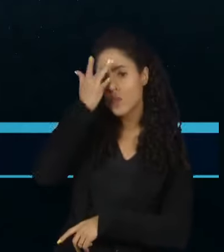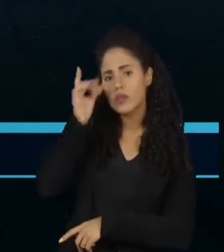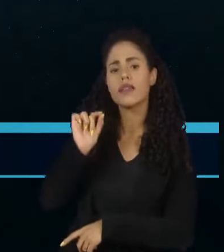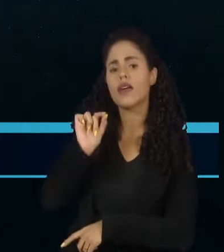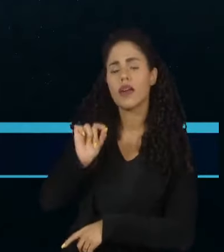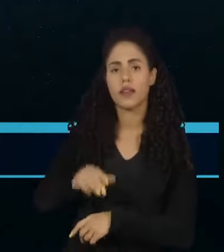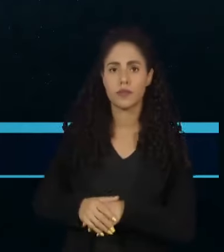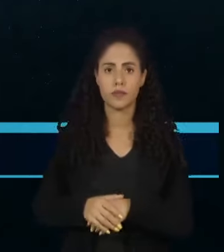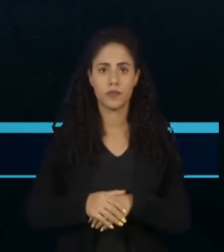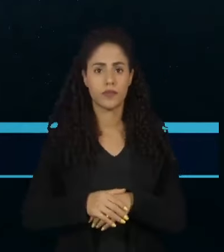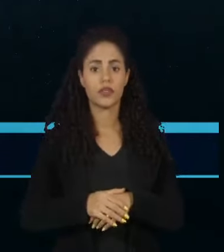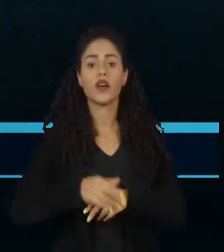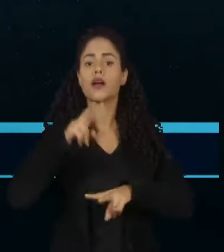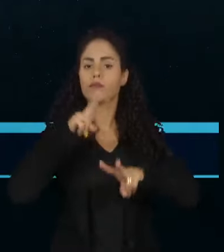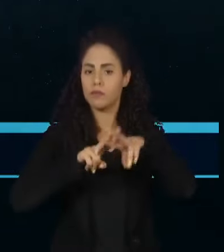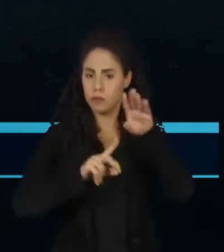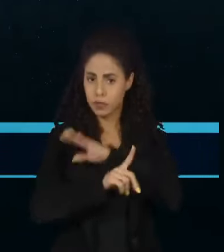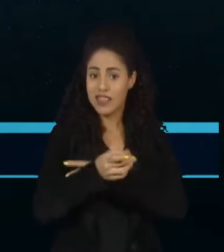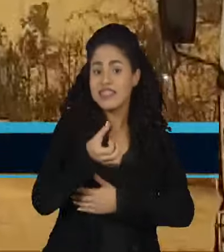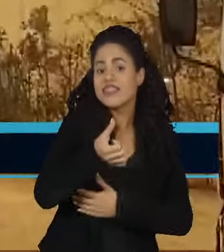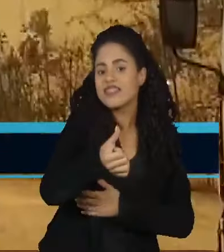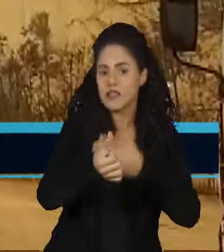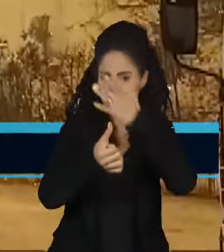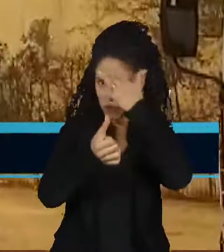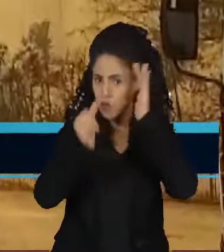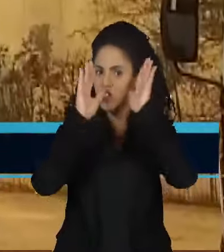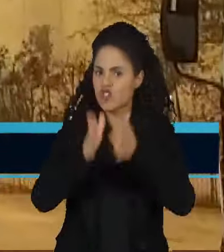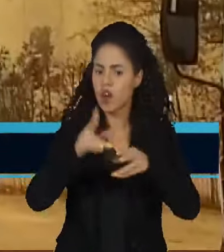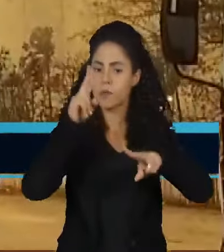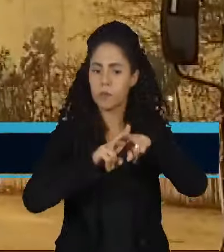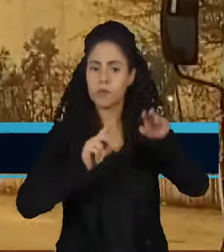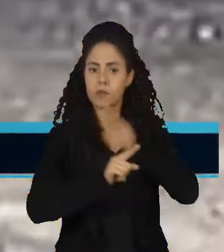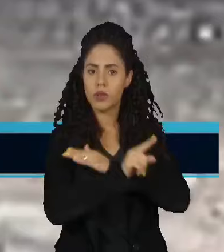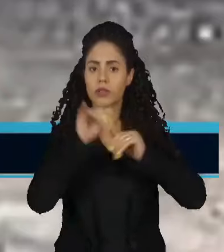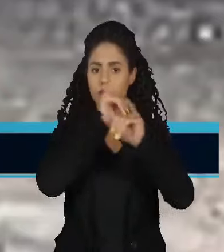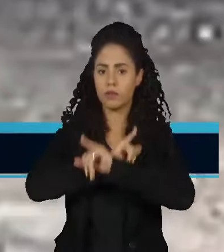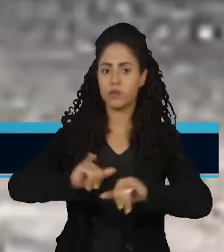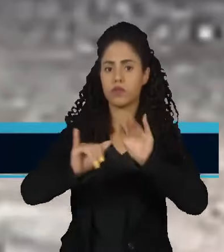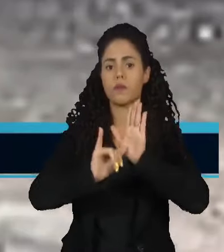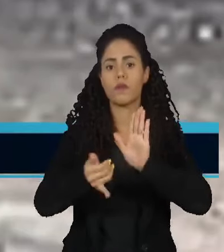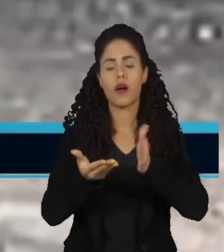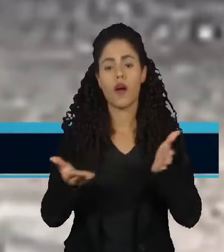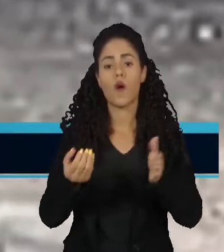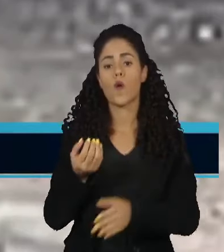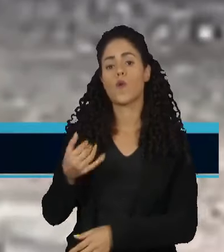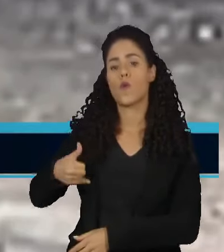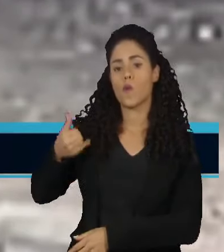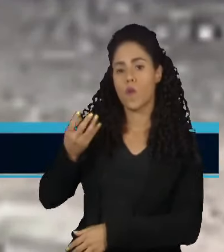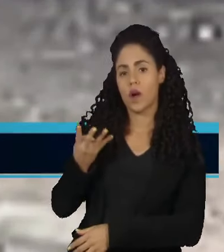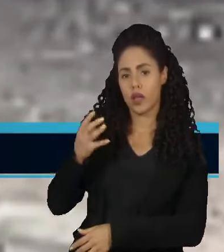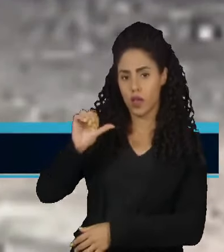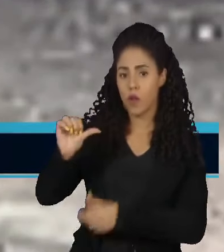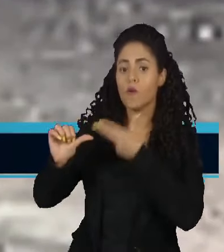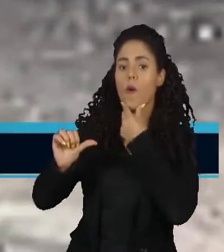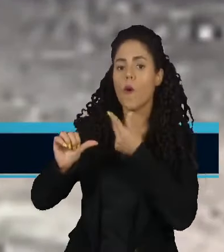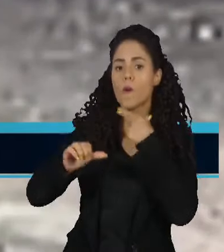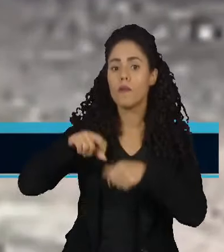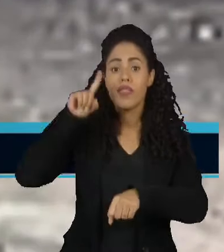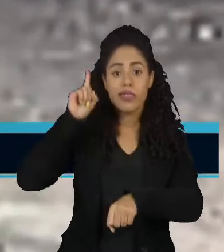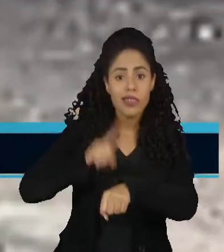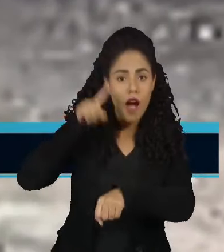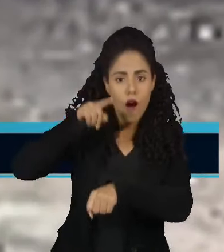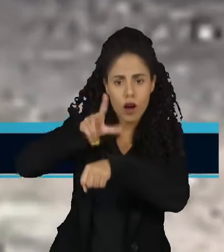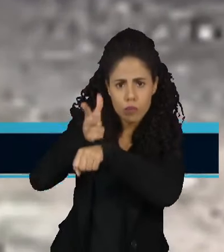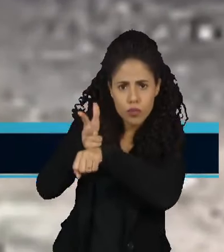A sexta prisão confirmada pela Secretaria de Segurança Pública de São Paulo foi de um homem de 49 anos, flagrado por uma